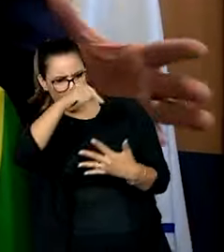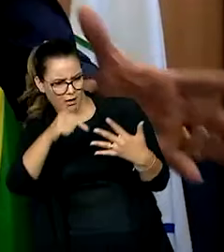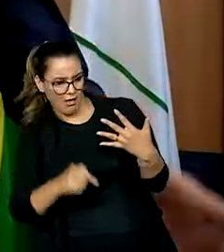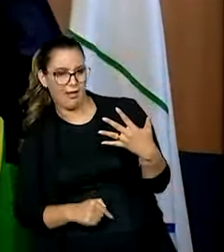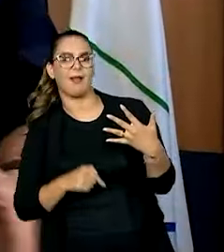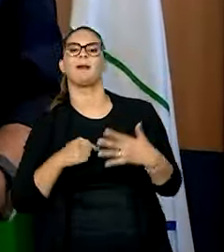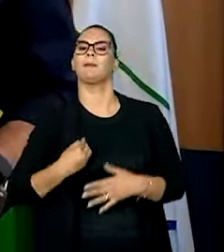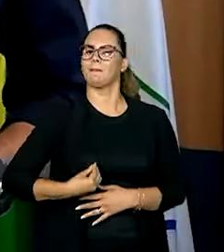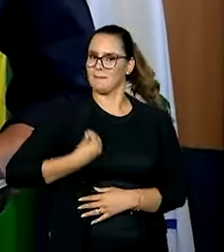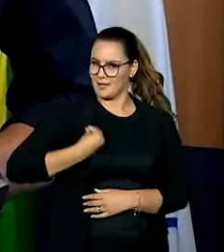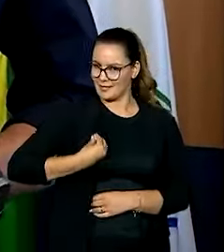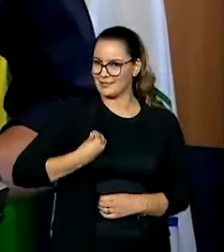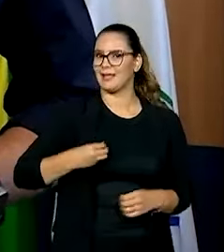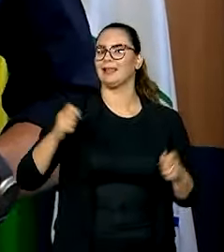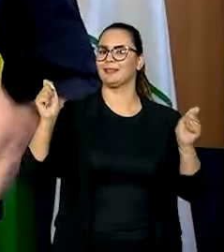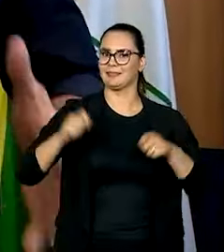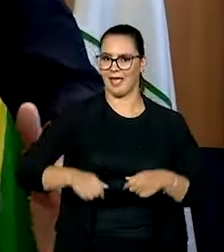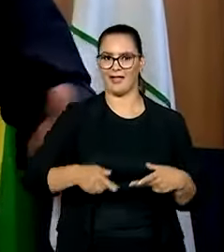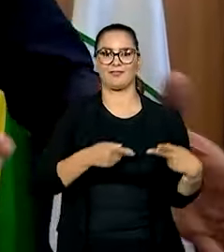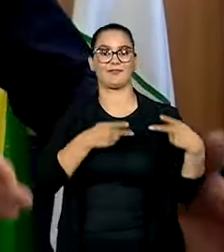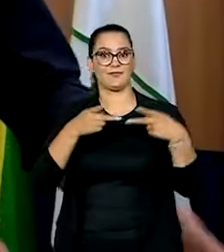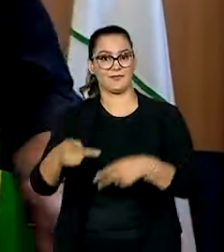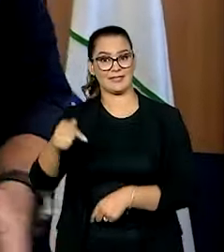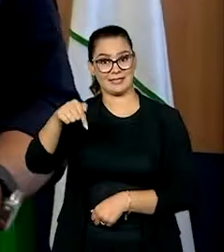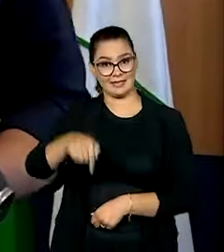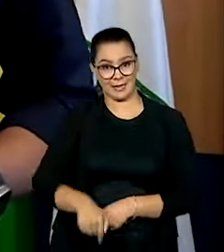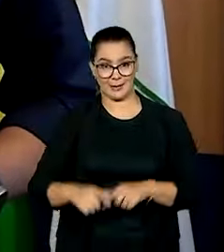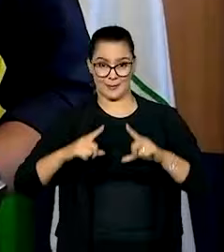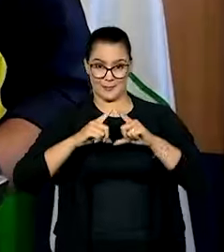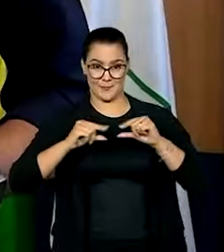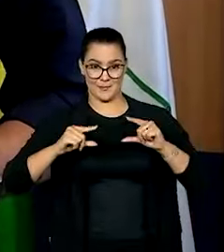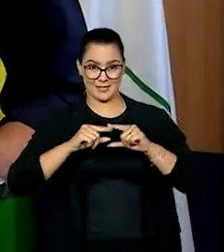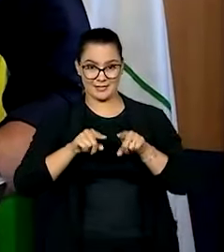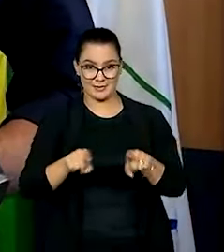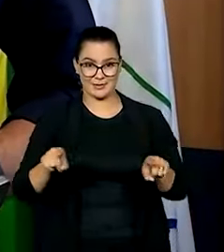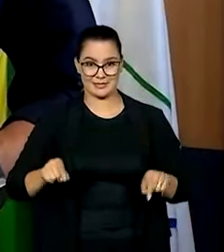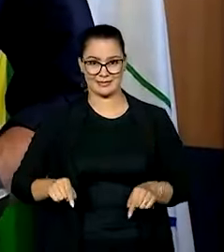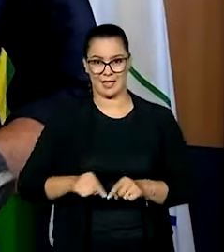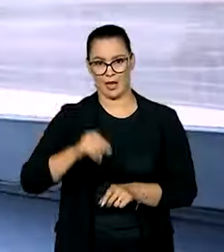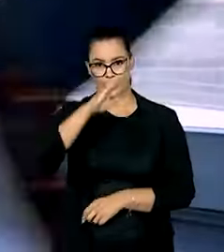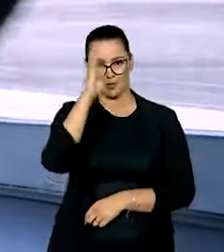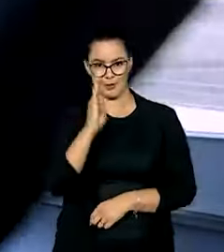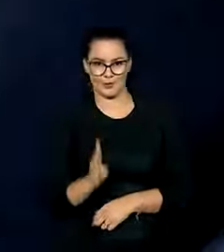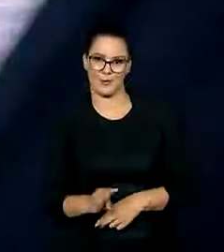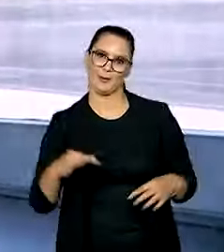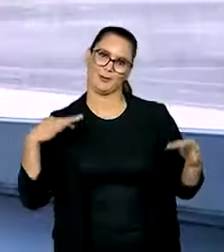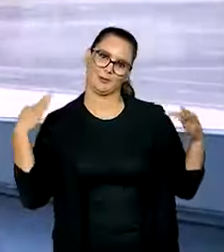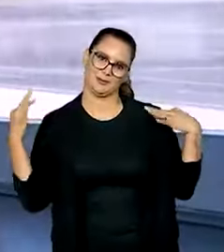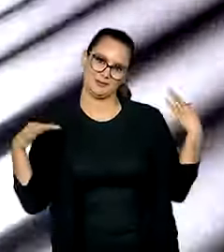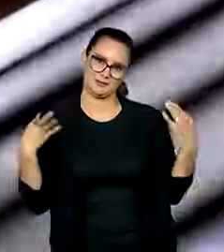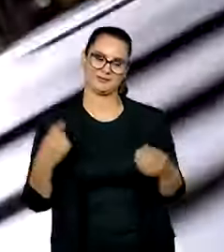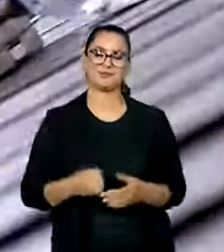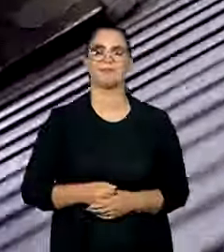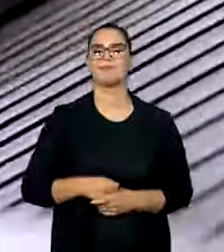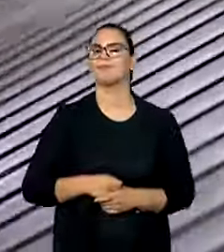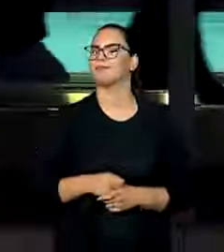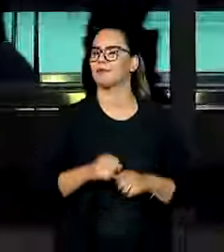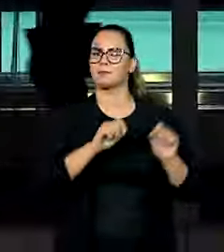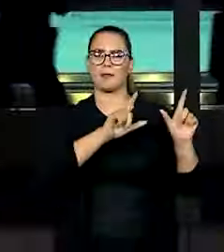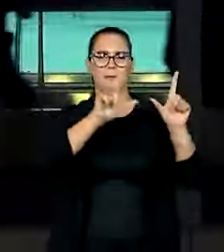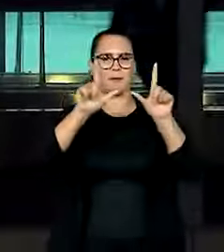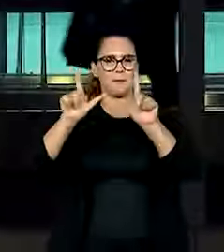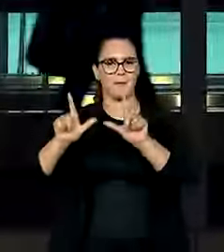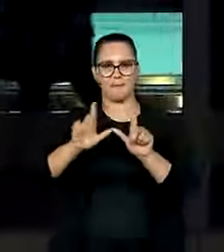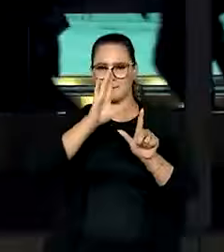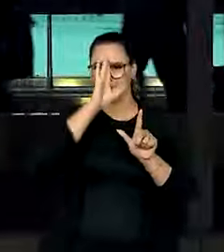vão estar possíveis de ser visitados aqui em Brasília, no Salão Nacional do Turismo. Considerado a maior vitrine do